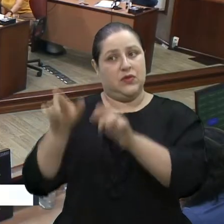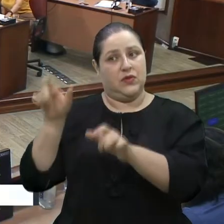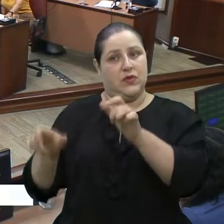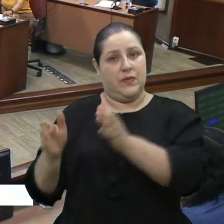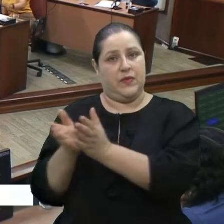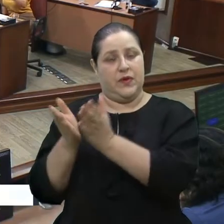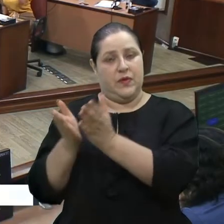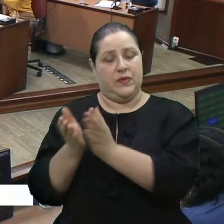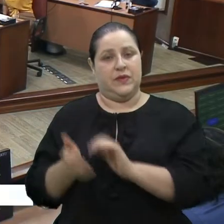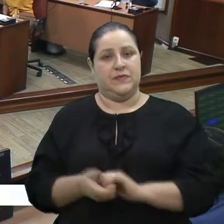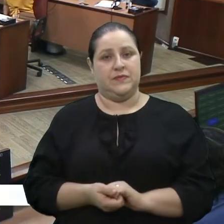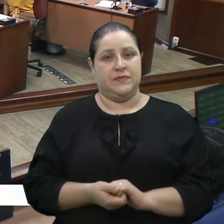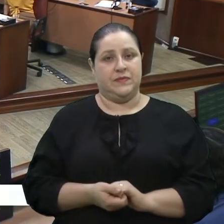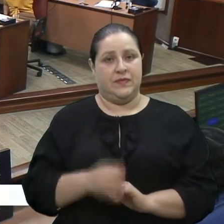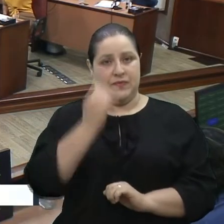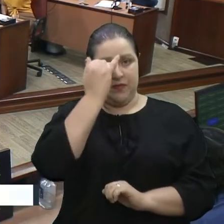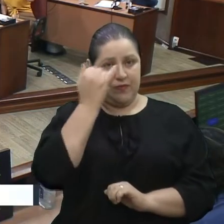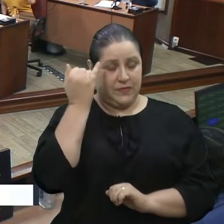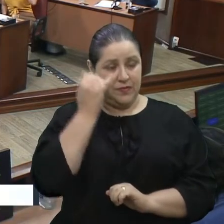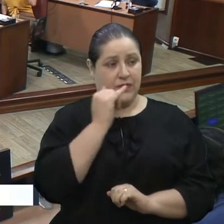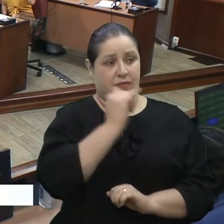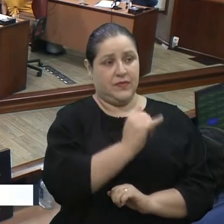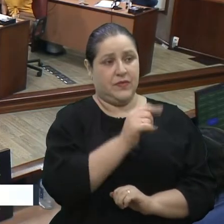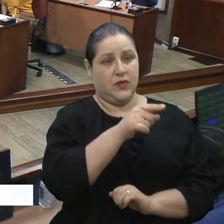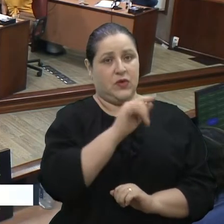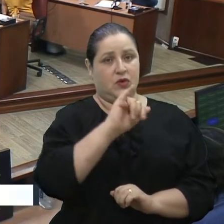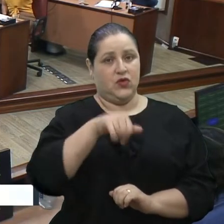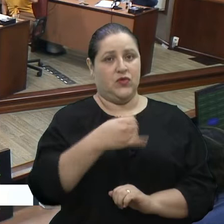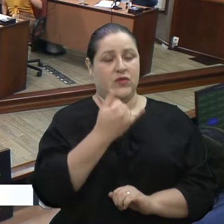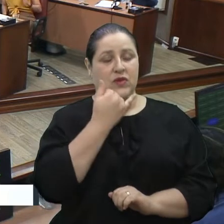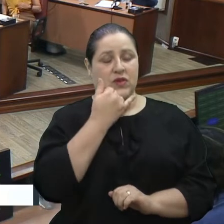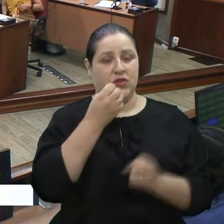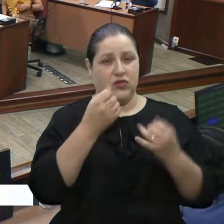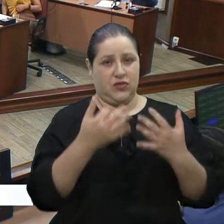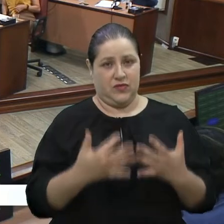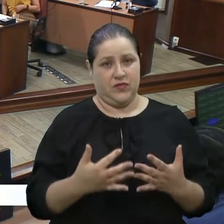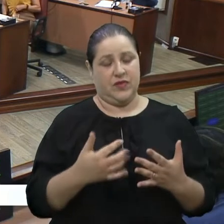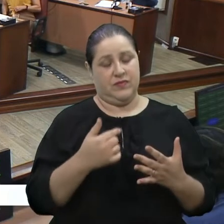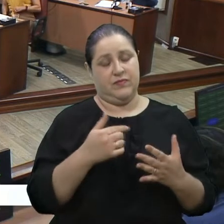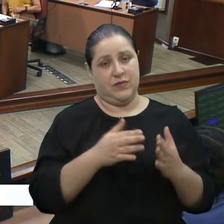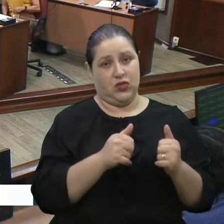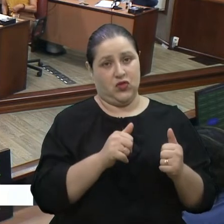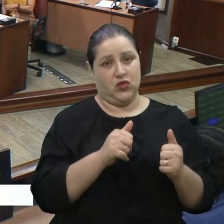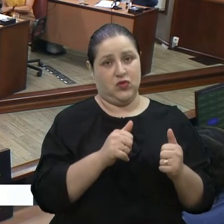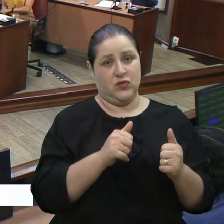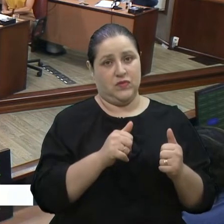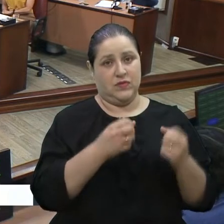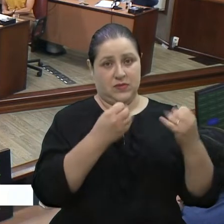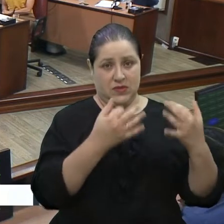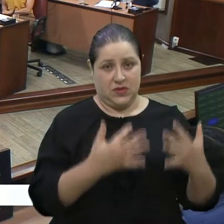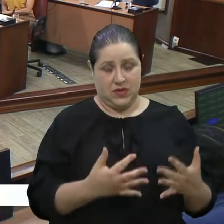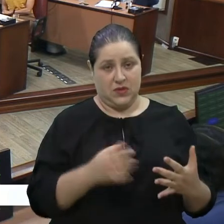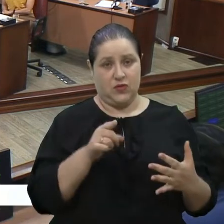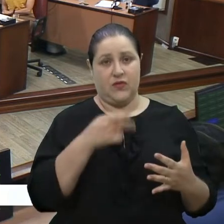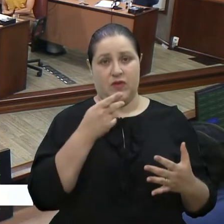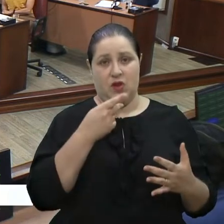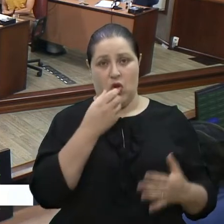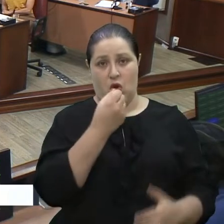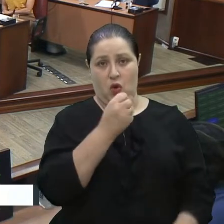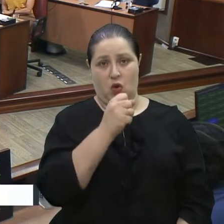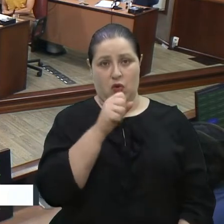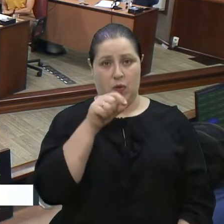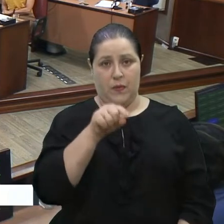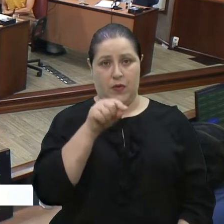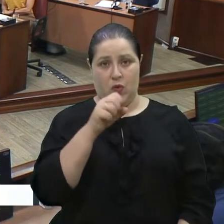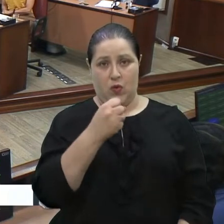da sua justificativa aqui do pedido de informações que eu vou votar favorável, o senhor falou em 8.800. Eu não sei se esse